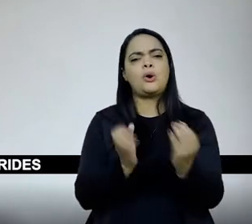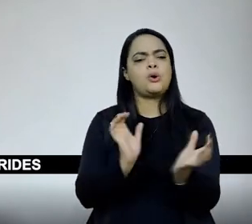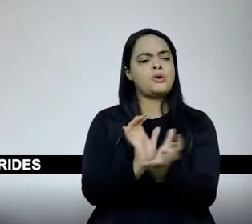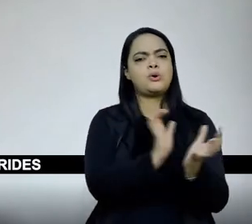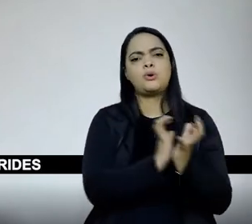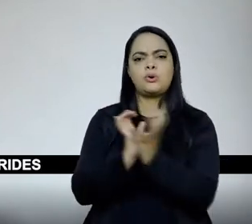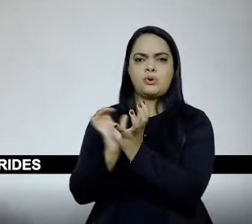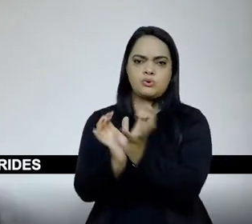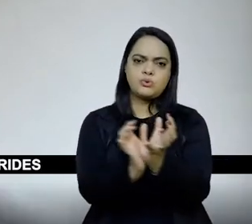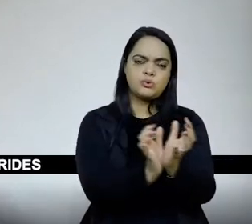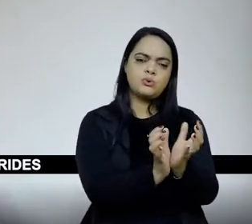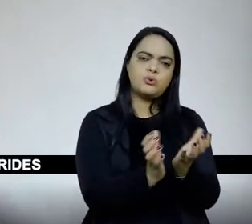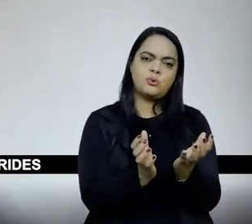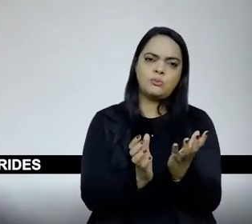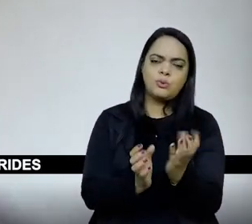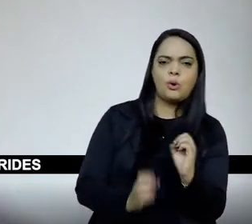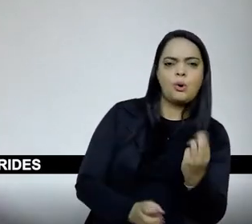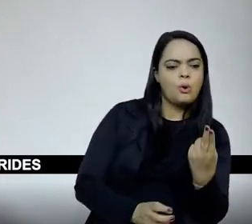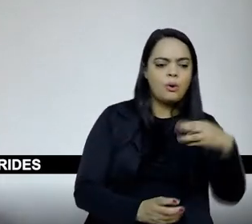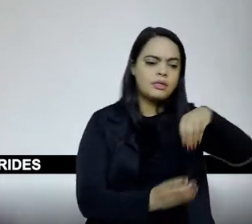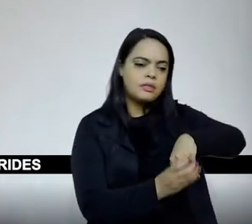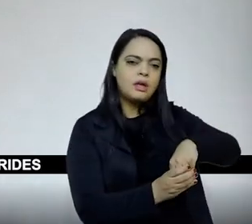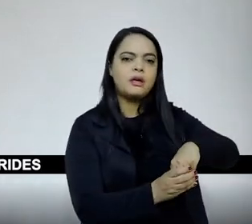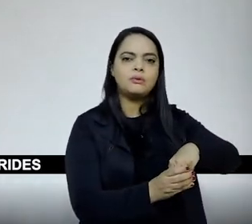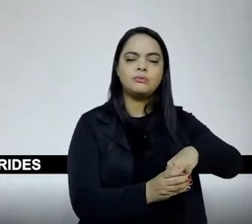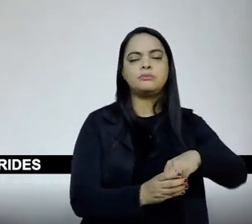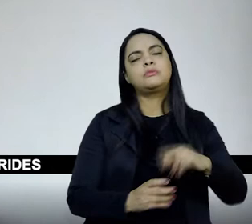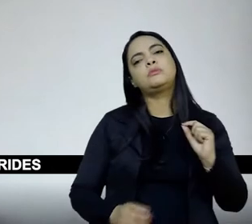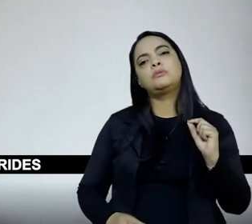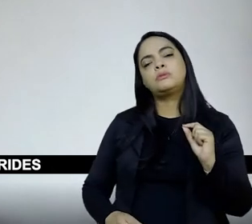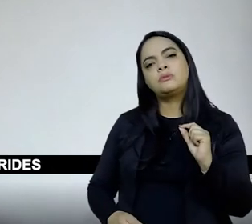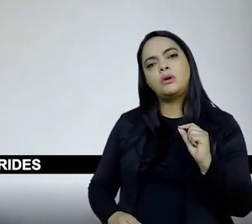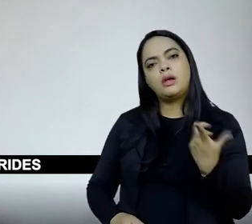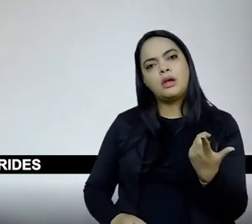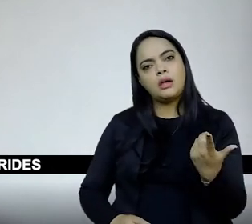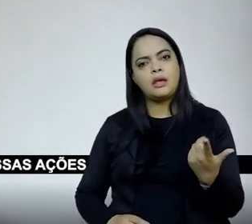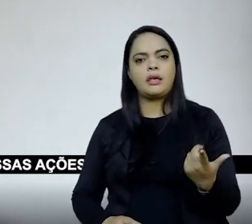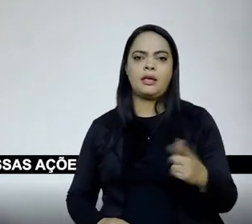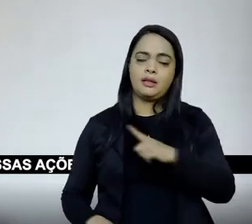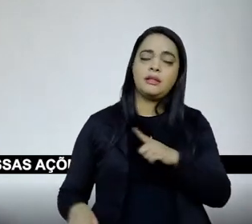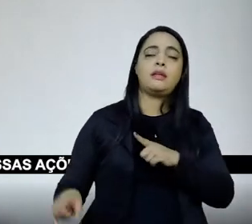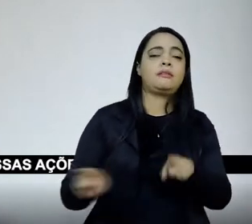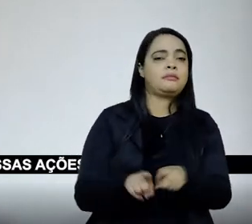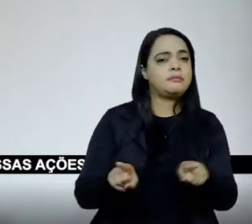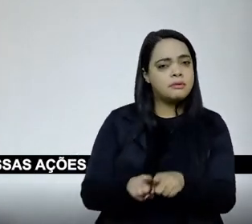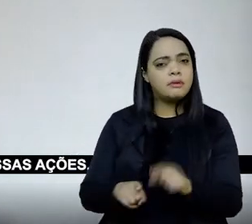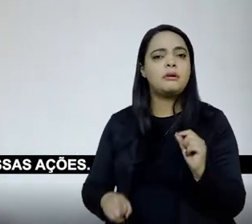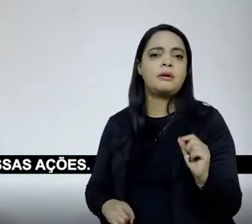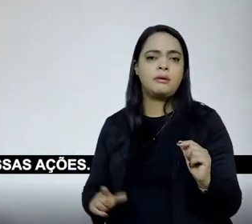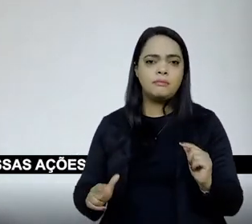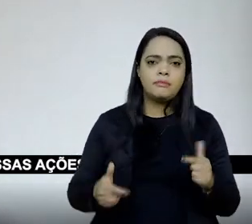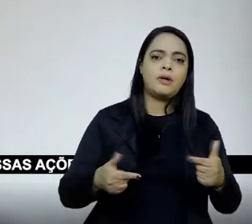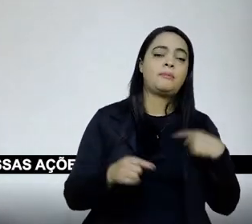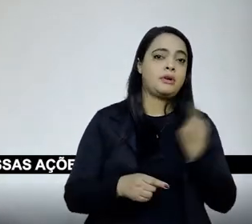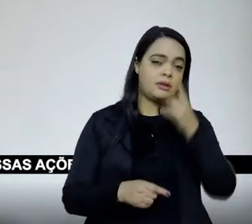caso, a corporação, ou dentro da corporação, os vários grupos, investem nessas efemérides também, inclusive, para a gente aprender a